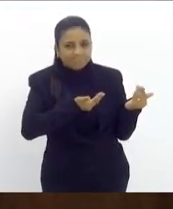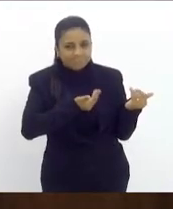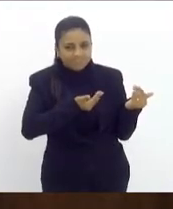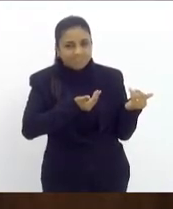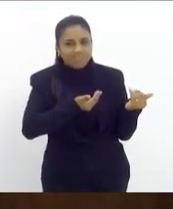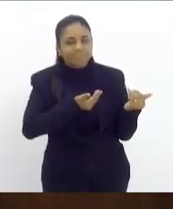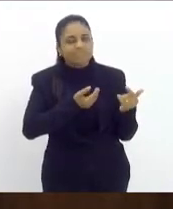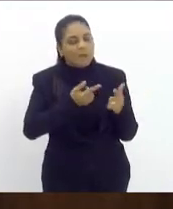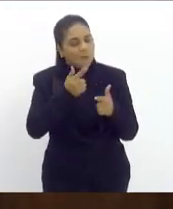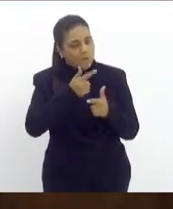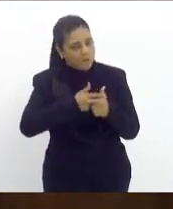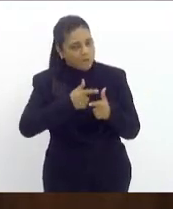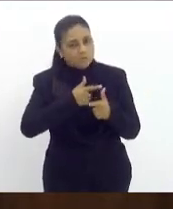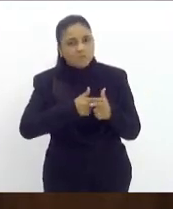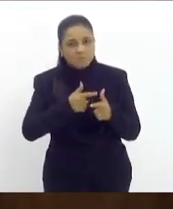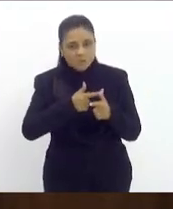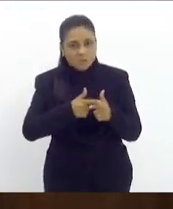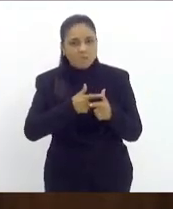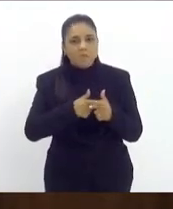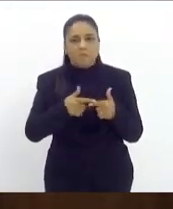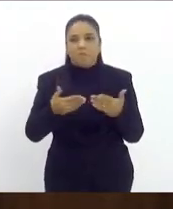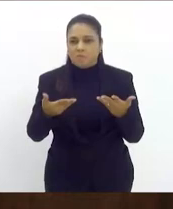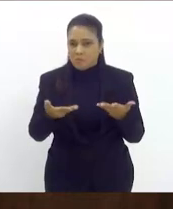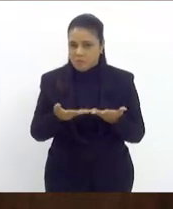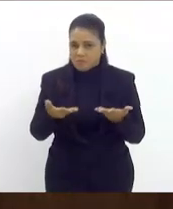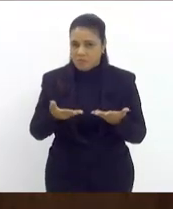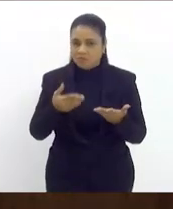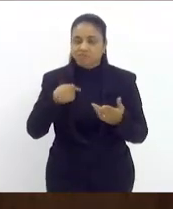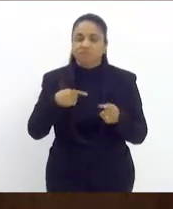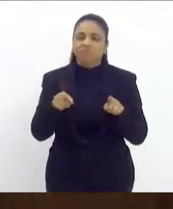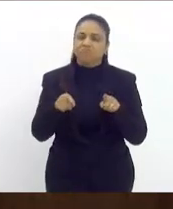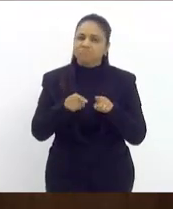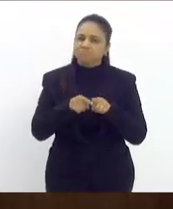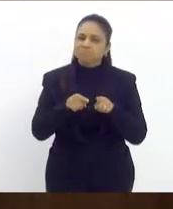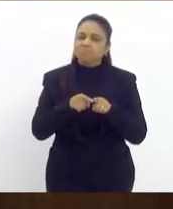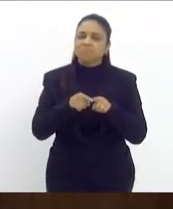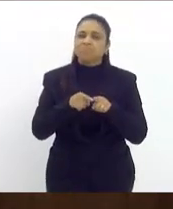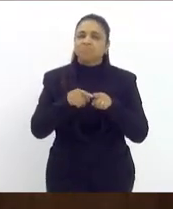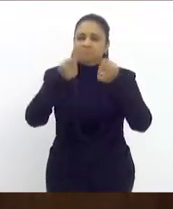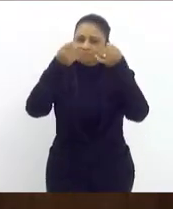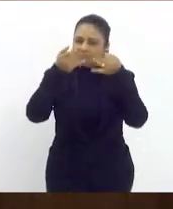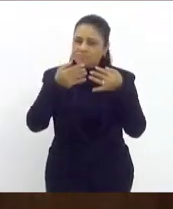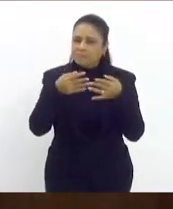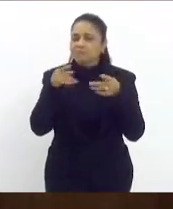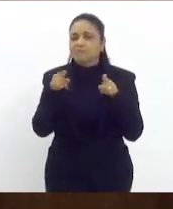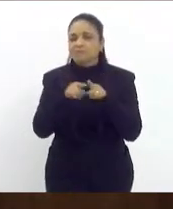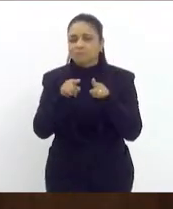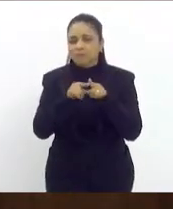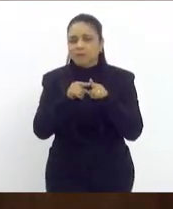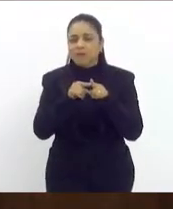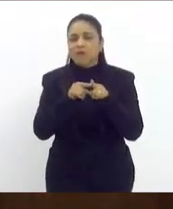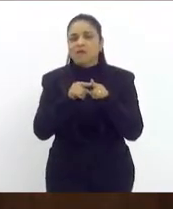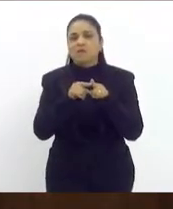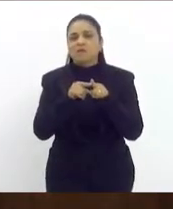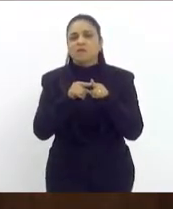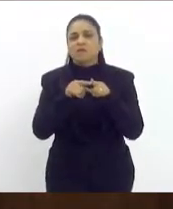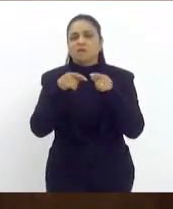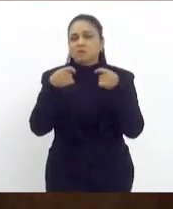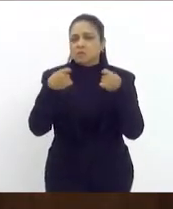enfrentamos hoje e gostaria também de ressaltar necessidades da disponibilização